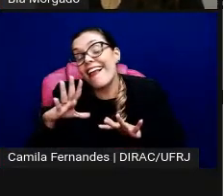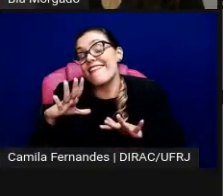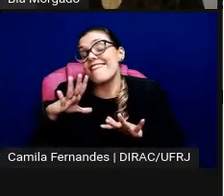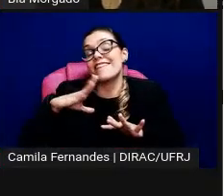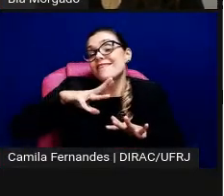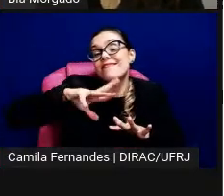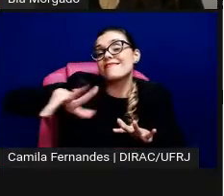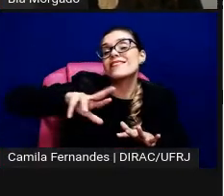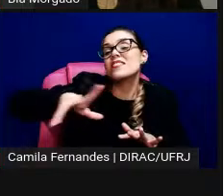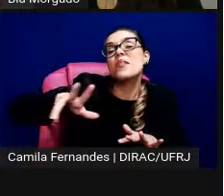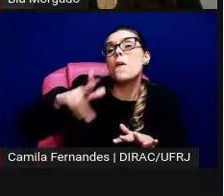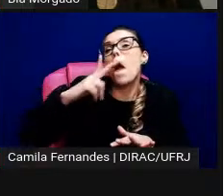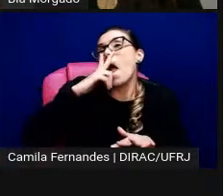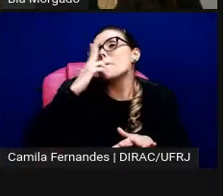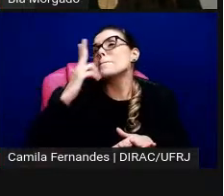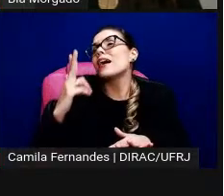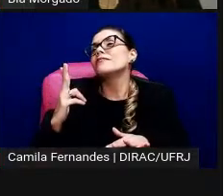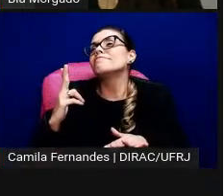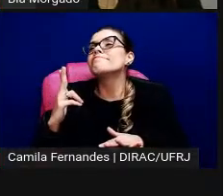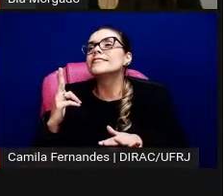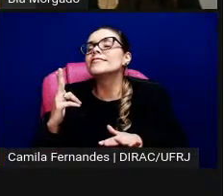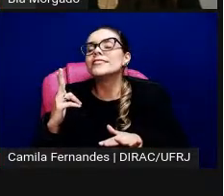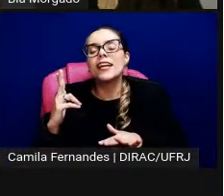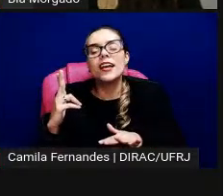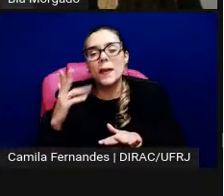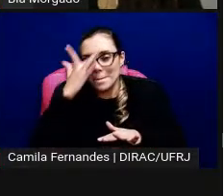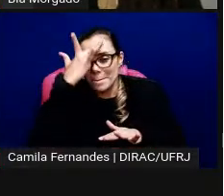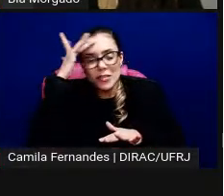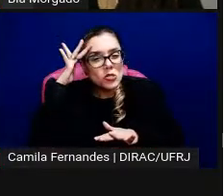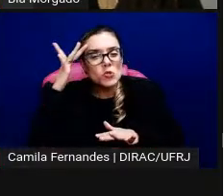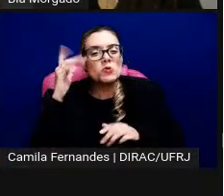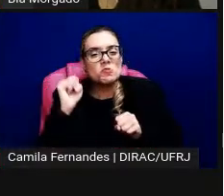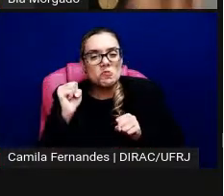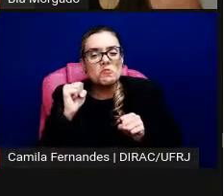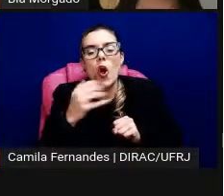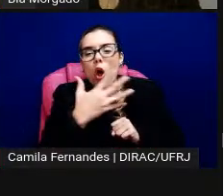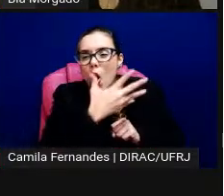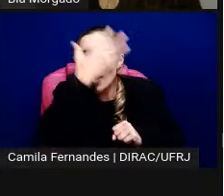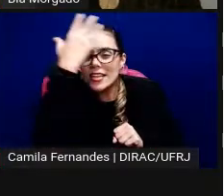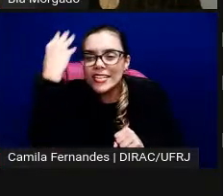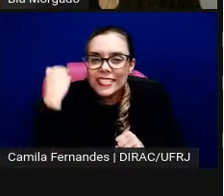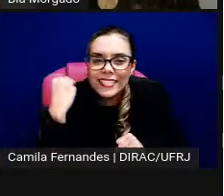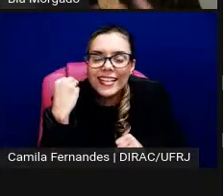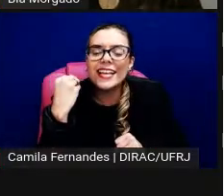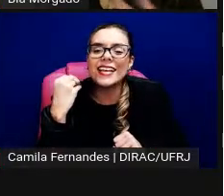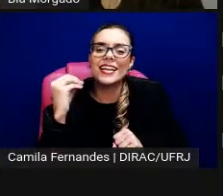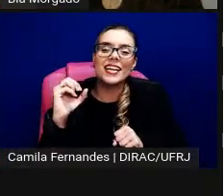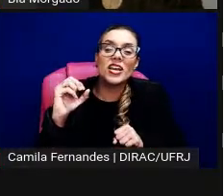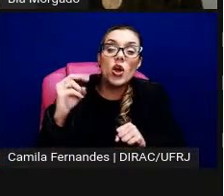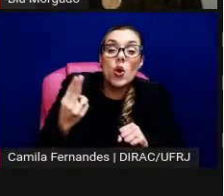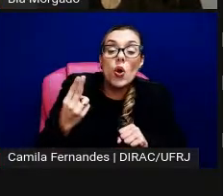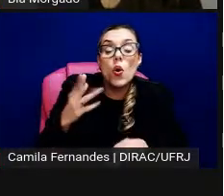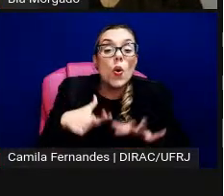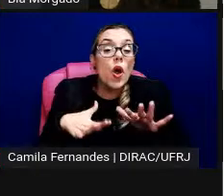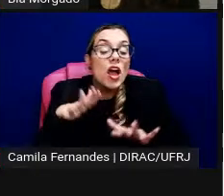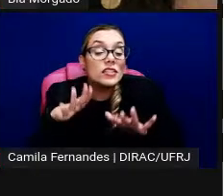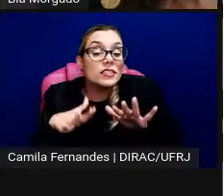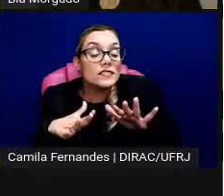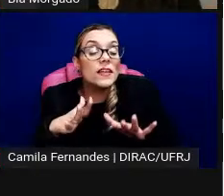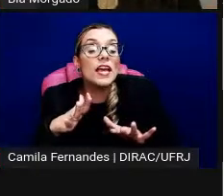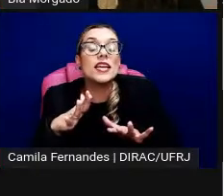considerado uma coisa que eu percebo muito é quanto que os curadores os artistas em alguns momentos